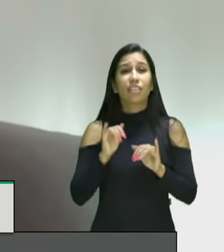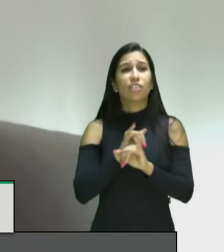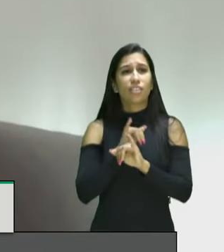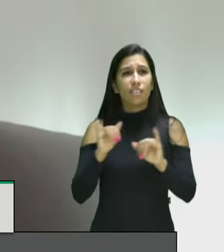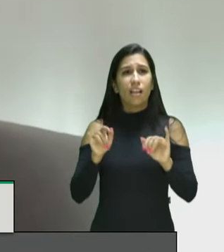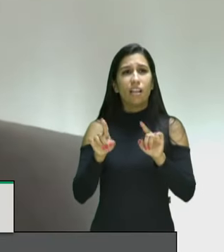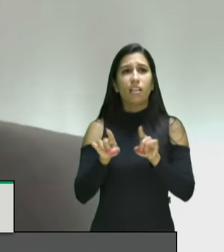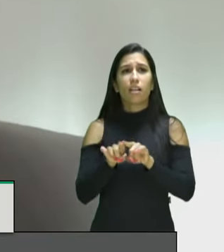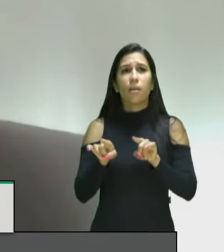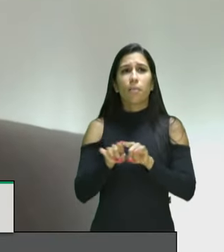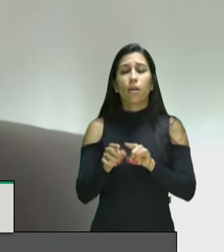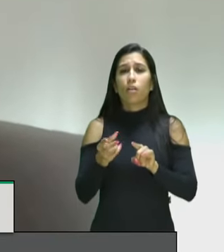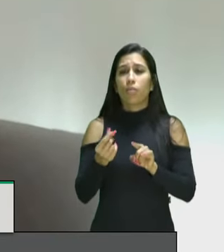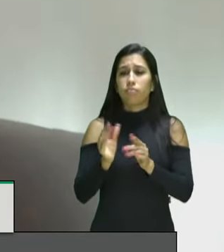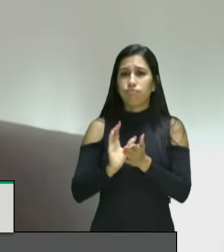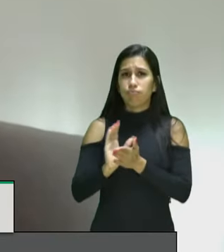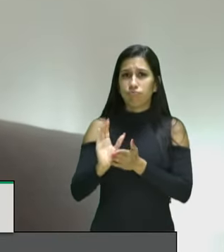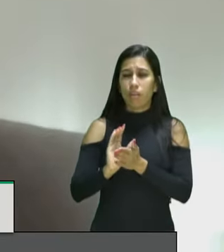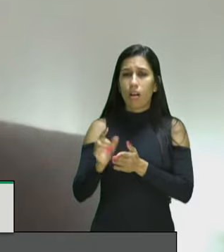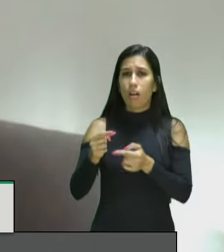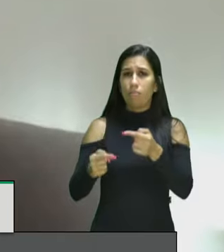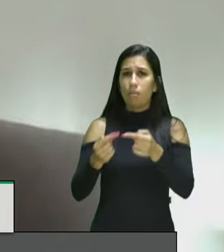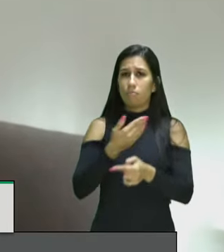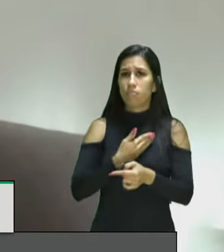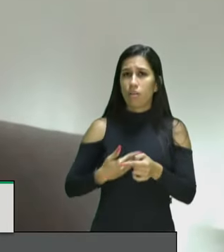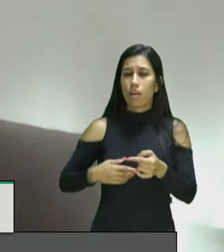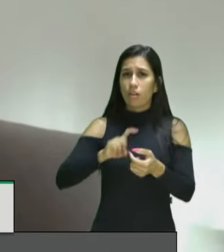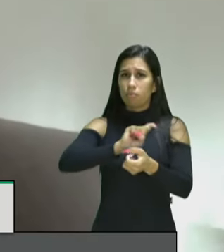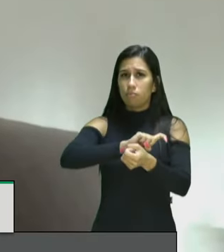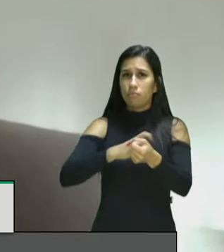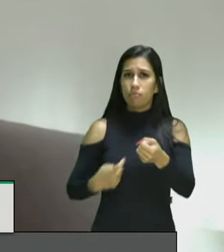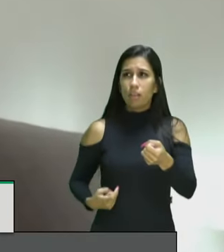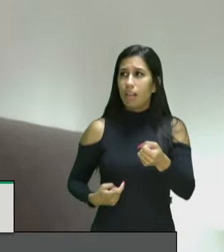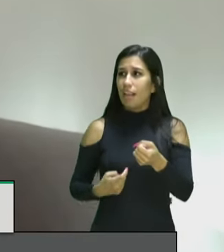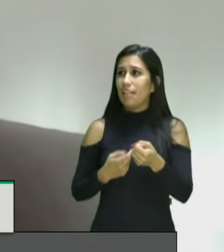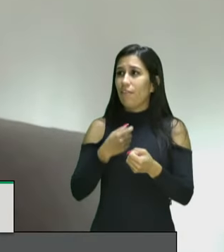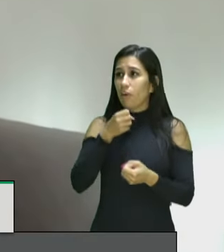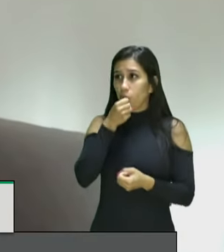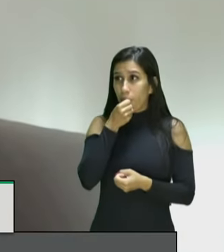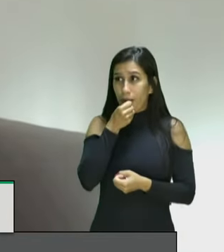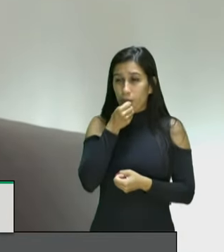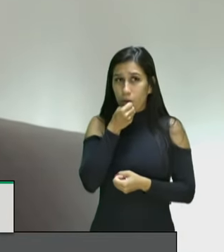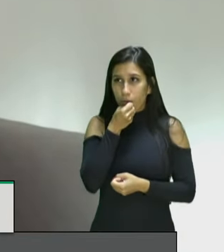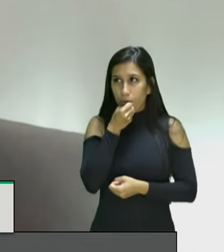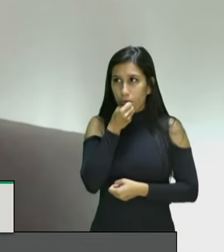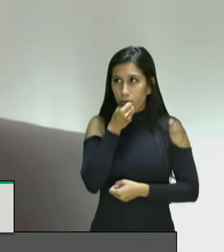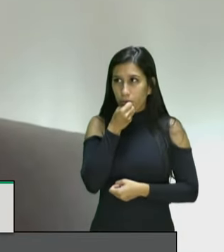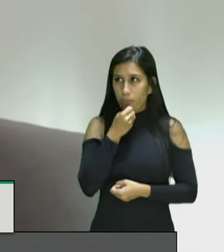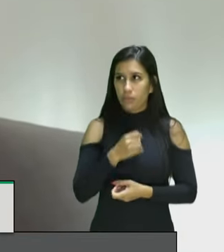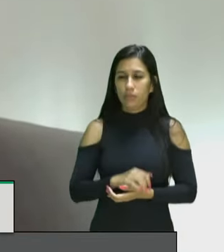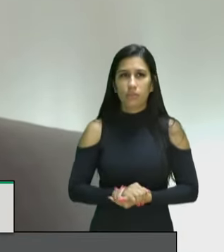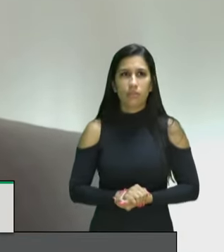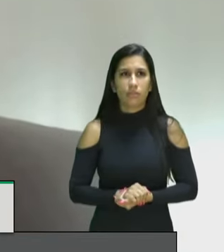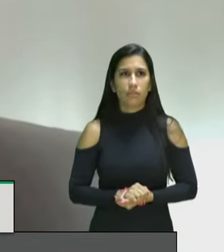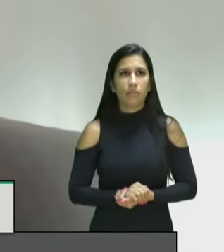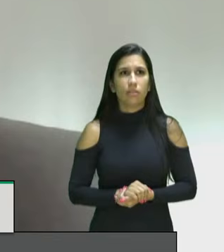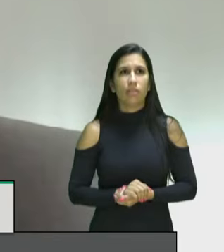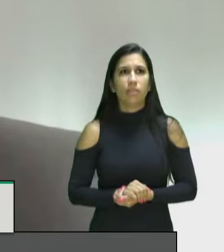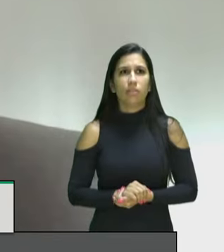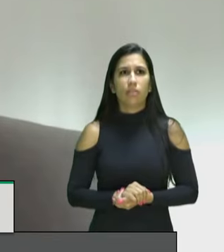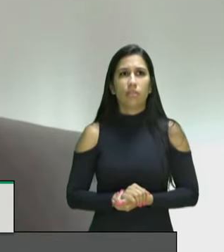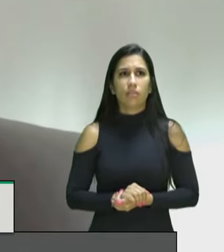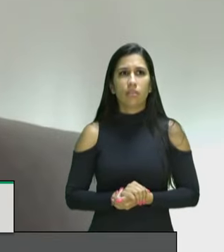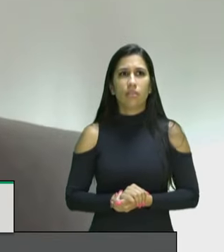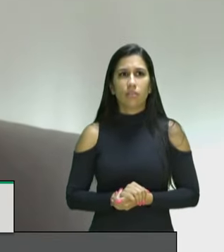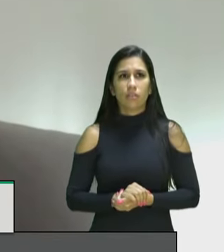efetivamente executados em políticas públicas voltadas para quilombolas caíram de cerca de 26 milhões em 2014 para pouco mais de 5 milhões